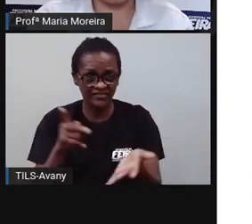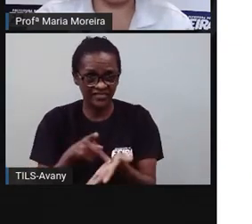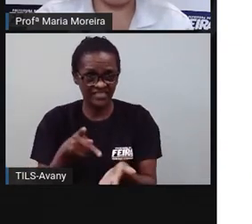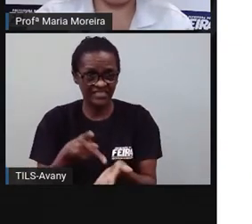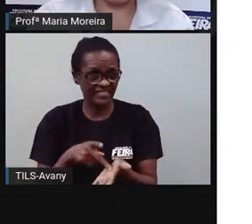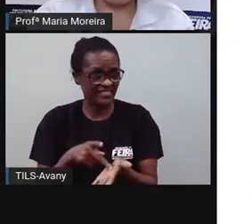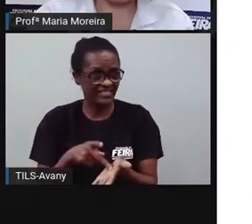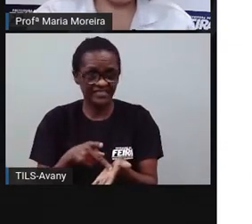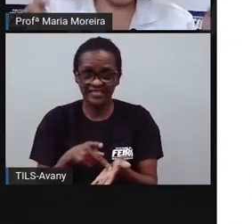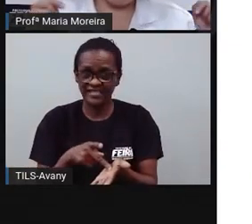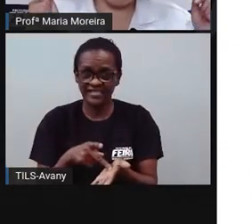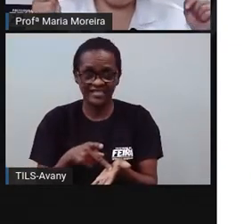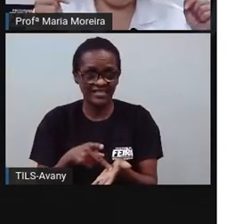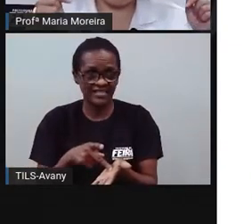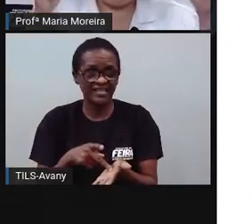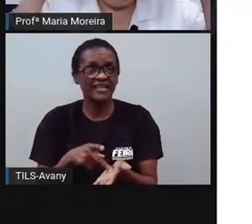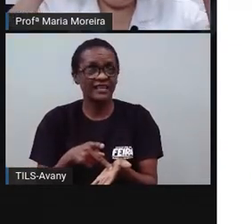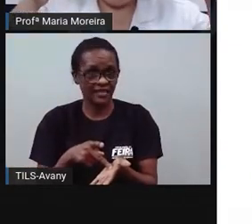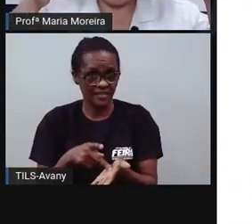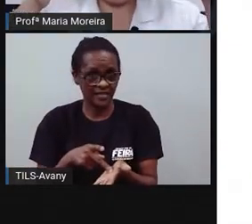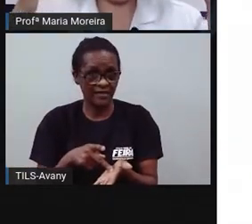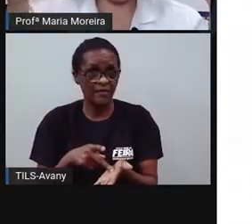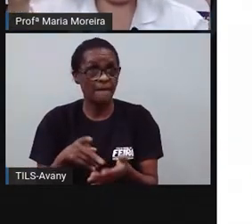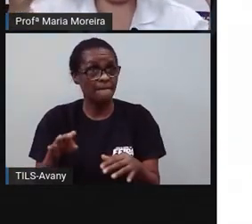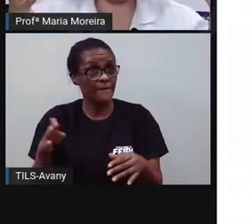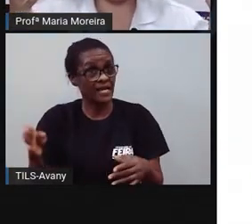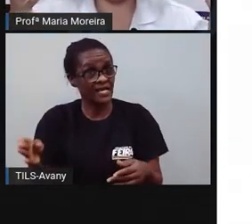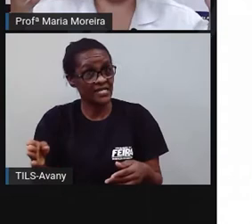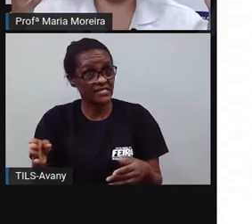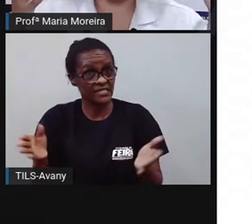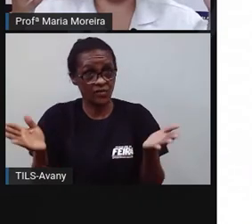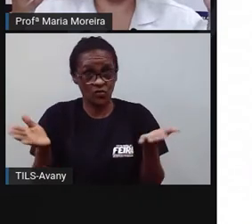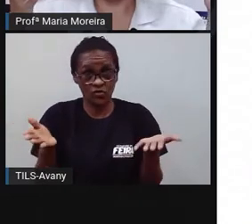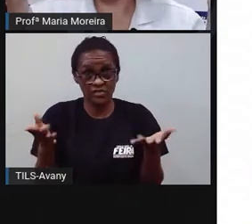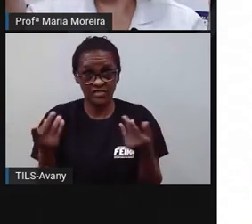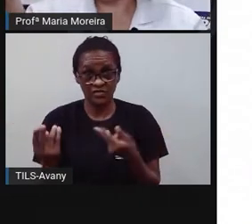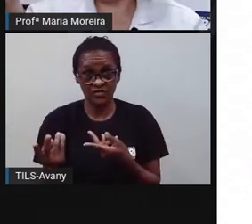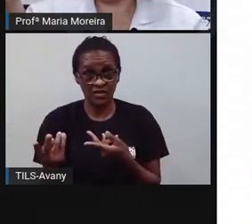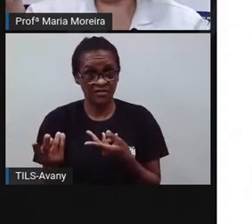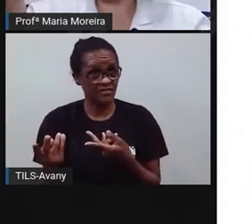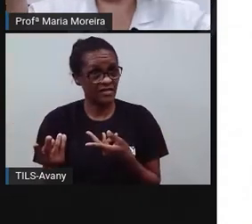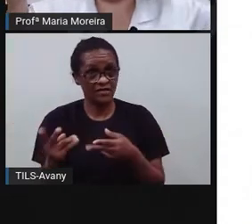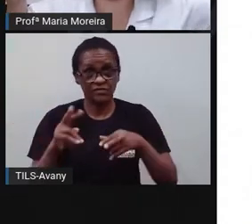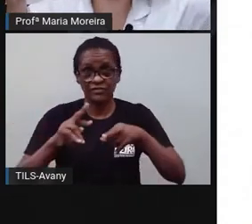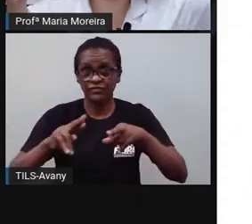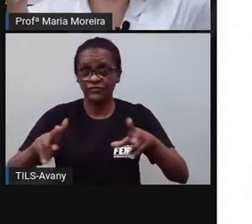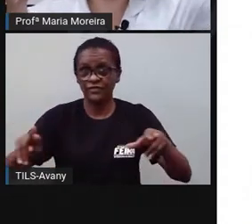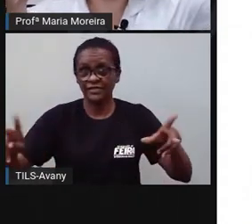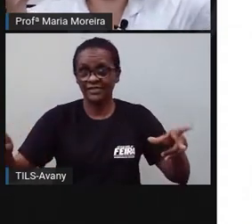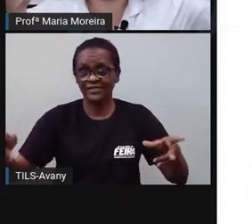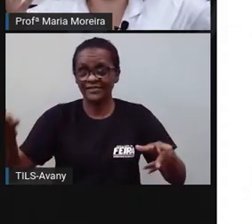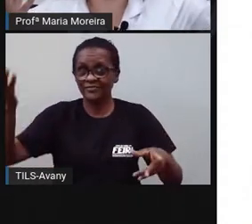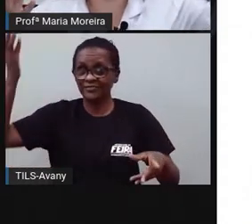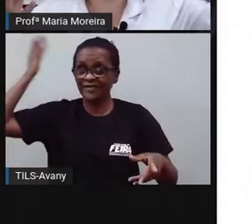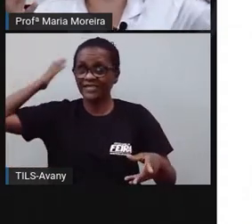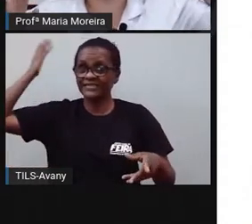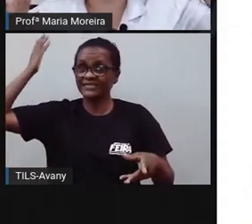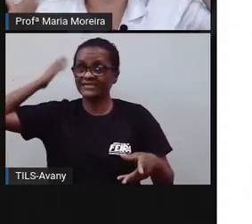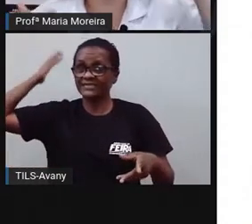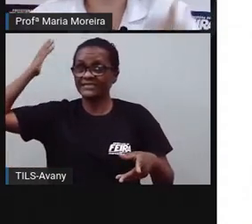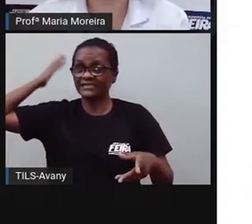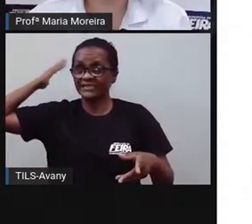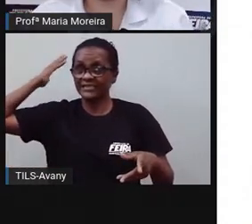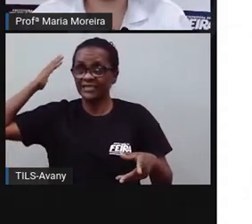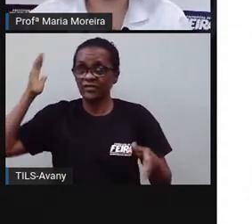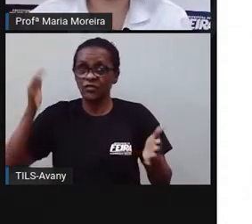notícia? Vai. Mas hoje, hoje, ela vai fazer sentido? Não, porque era a notícia lá atrás,